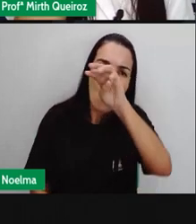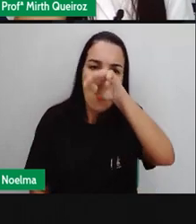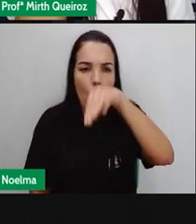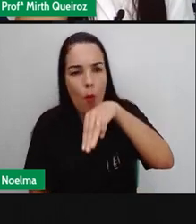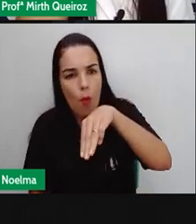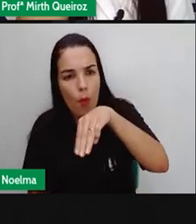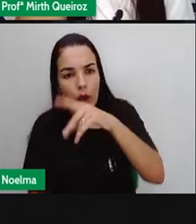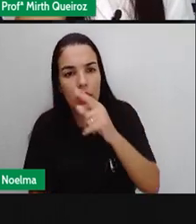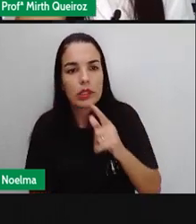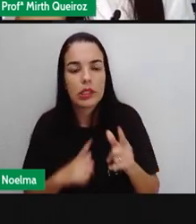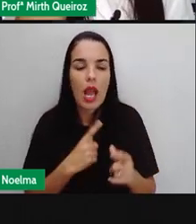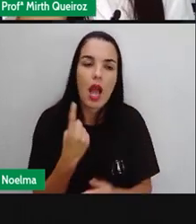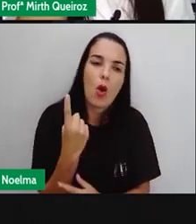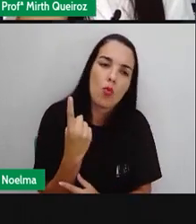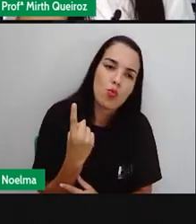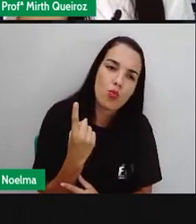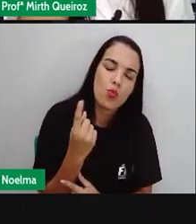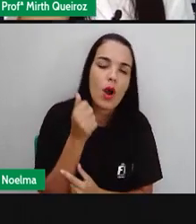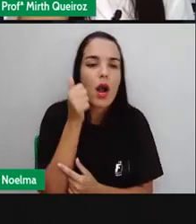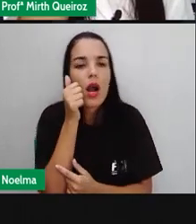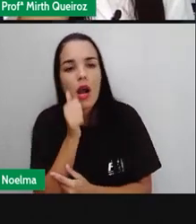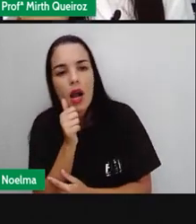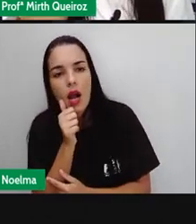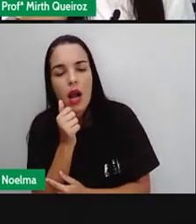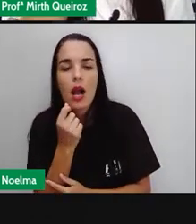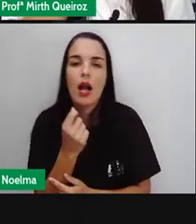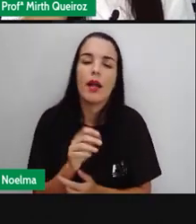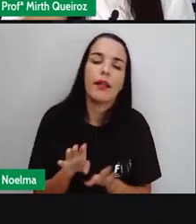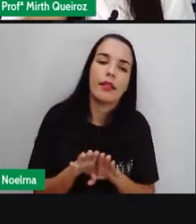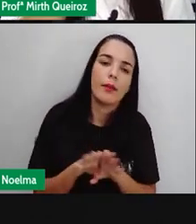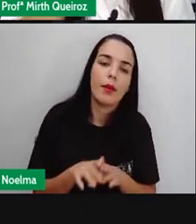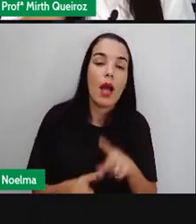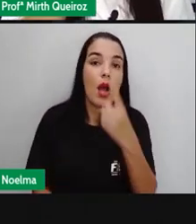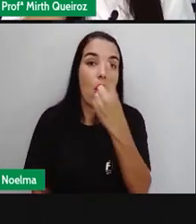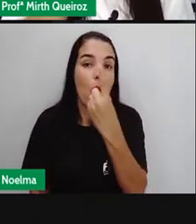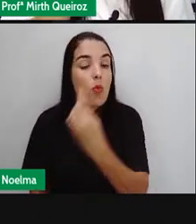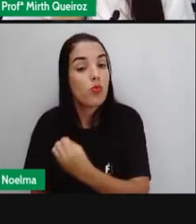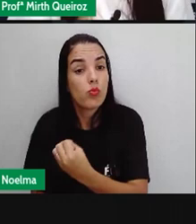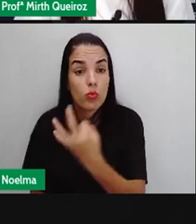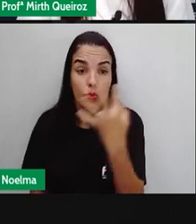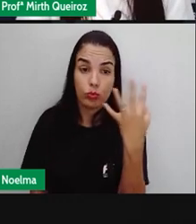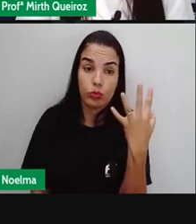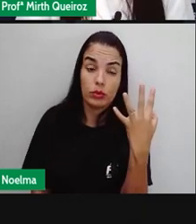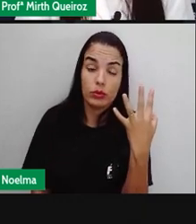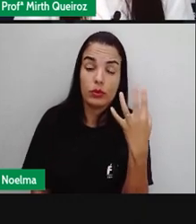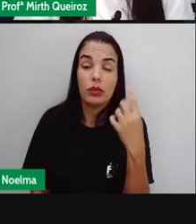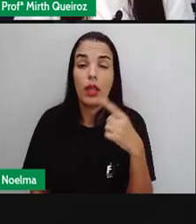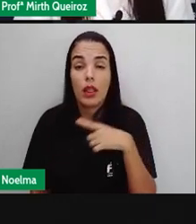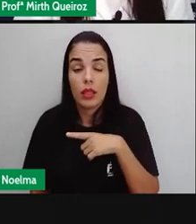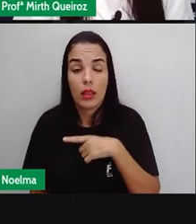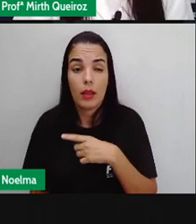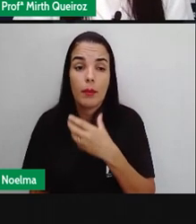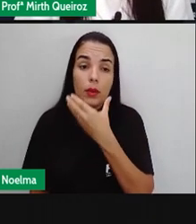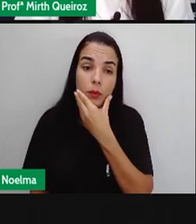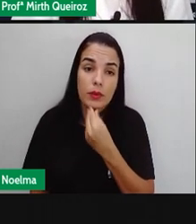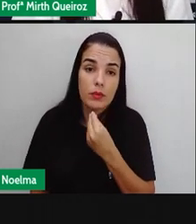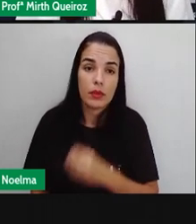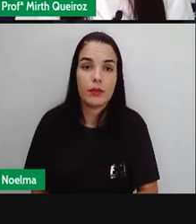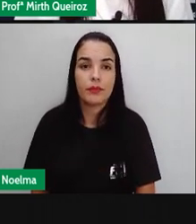singular e aí no masculino e feminino. E no plural a gente tem uns masculinos, umas femininas.